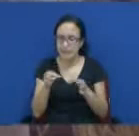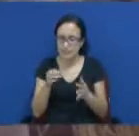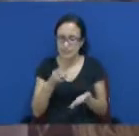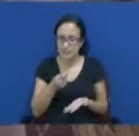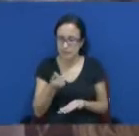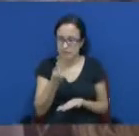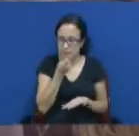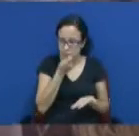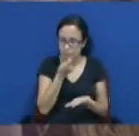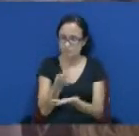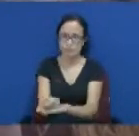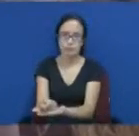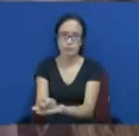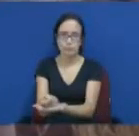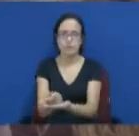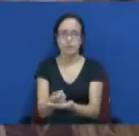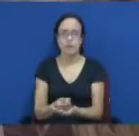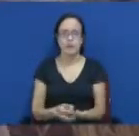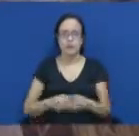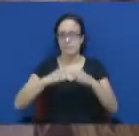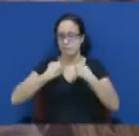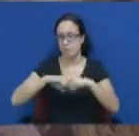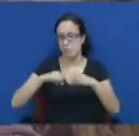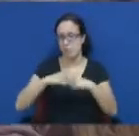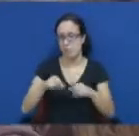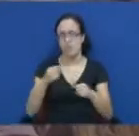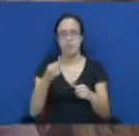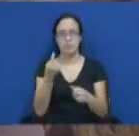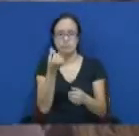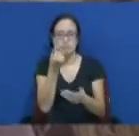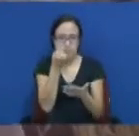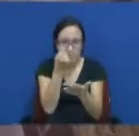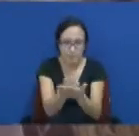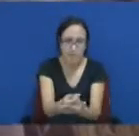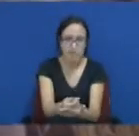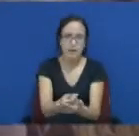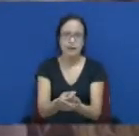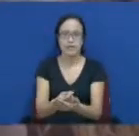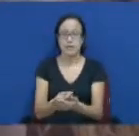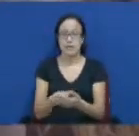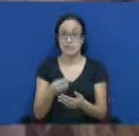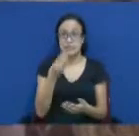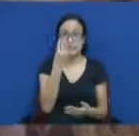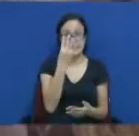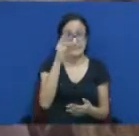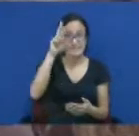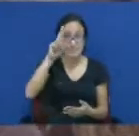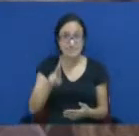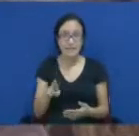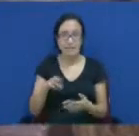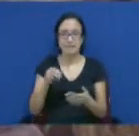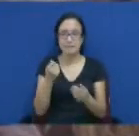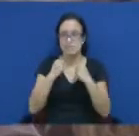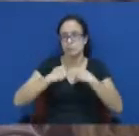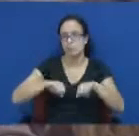mil reais para passagem de ônibus um governo que aumenta três reais a passagem de ônibus para o usuário